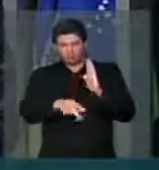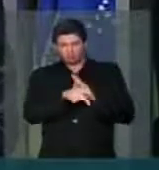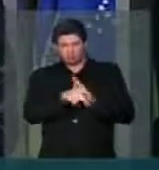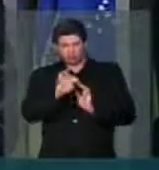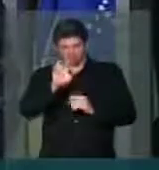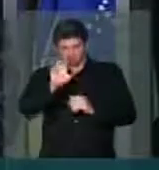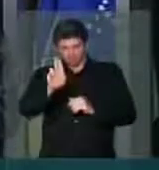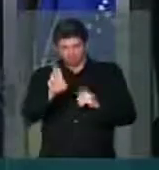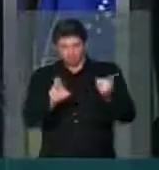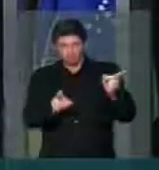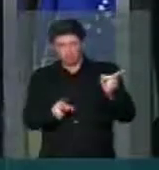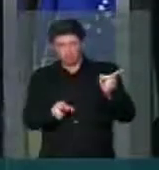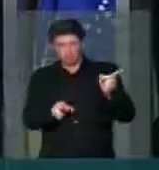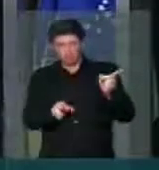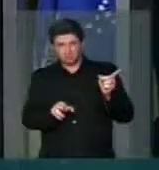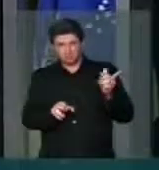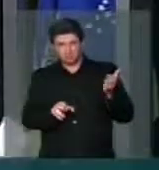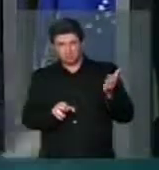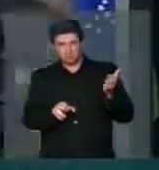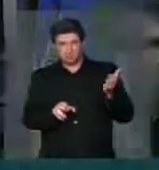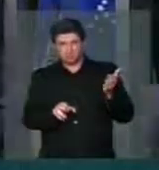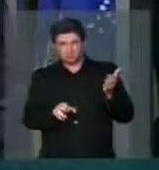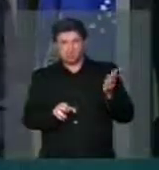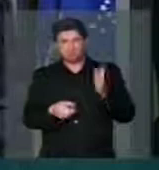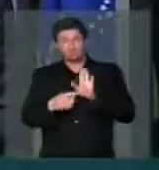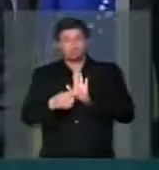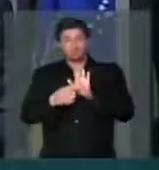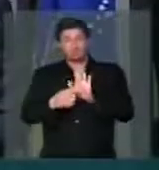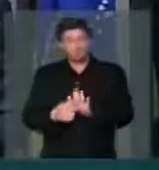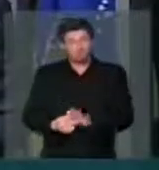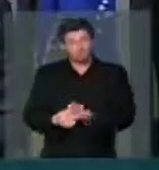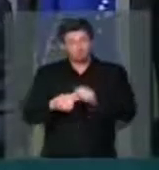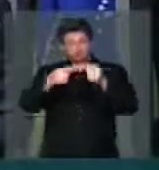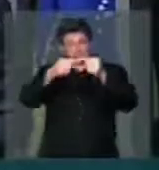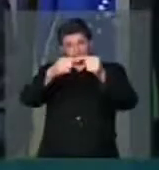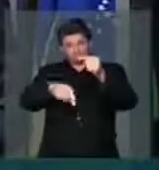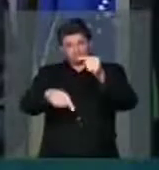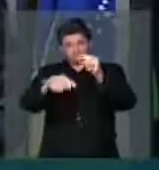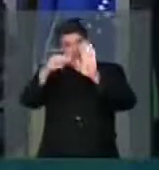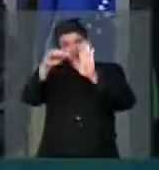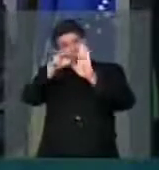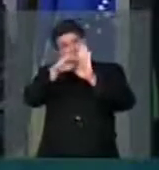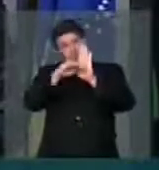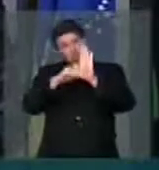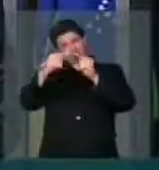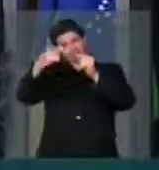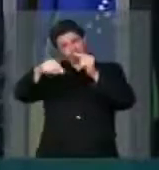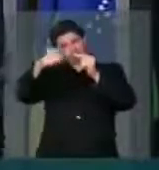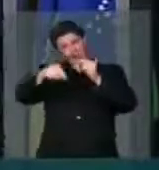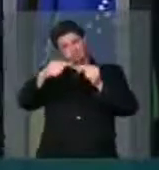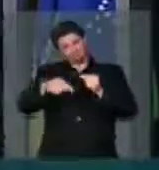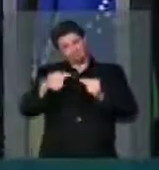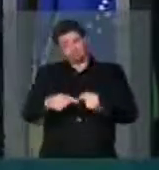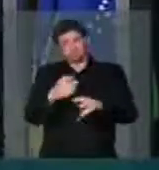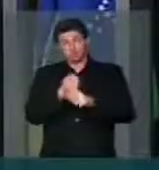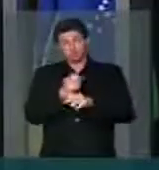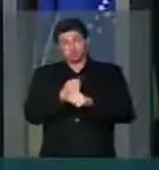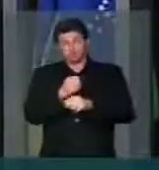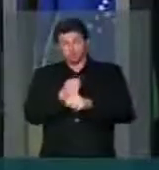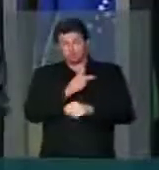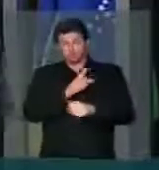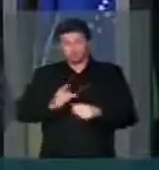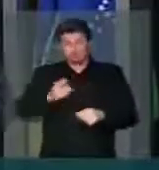Tribunal de Contas da União, que aponta irregularidades nas contas da presidente no ano